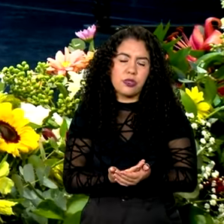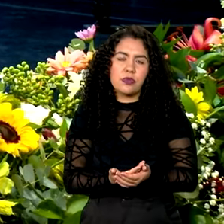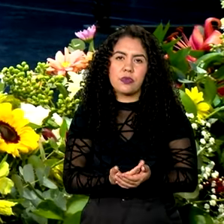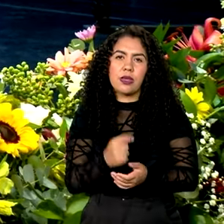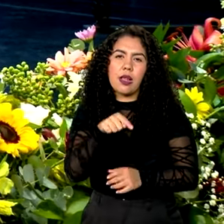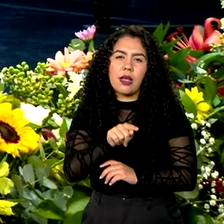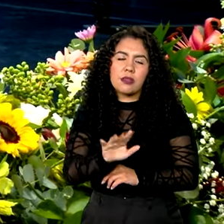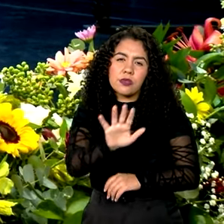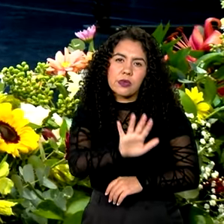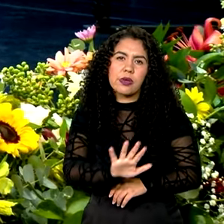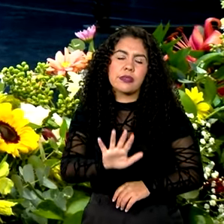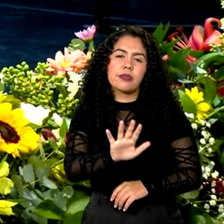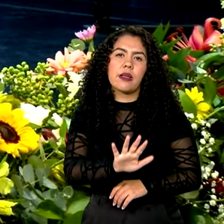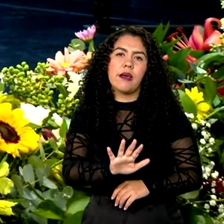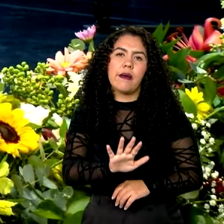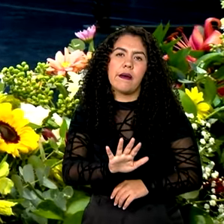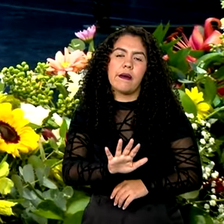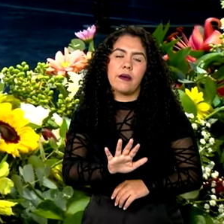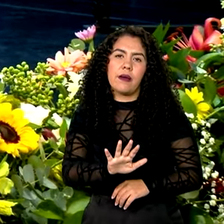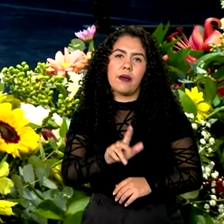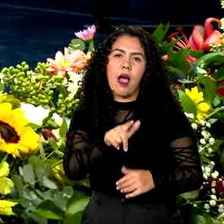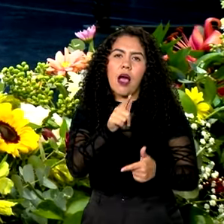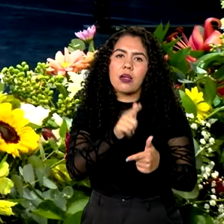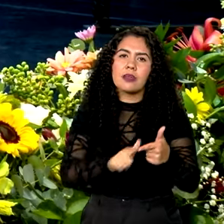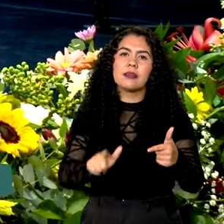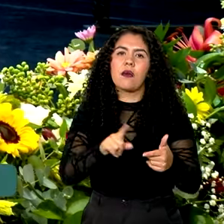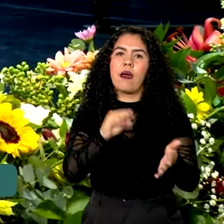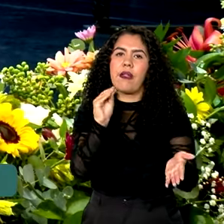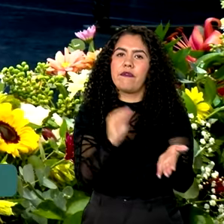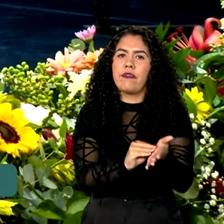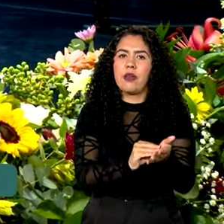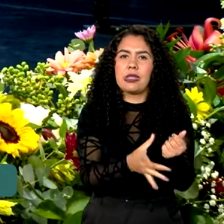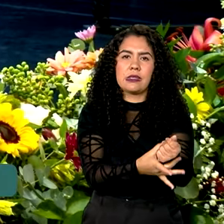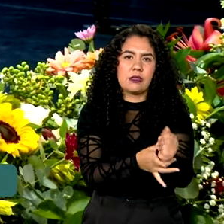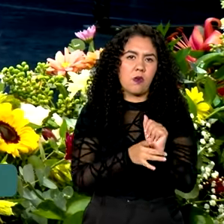gente está, a questão era de segurança pública,